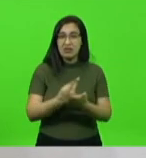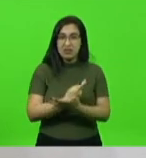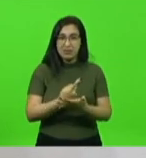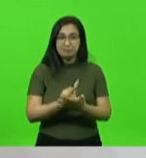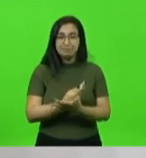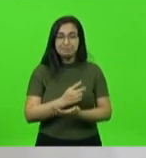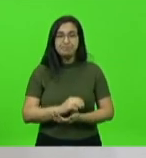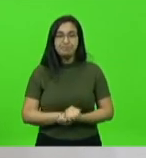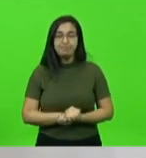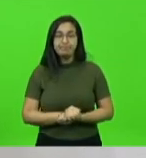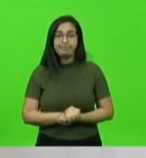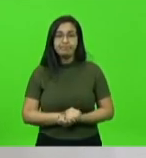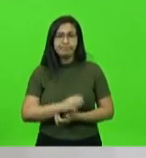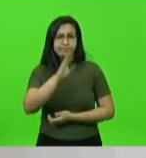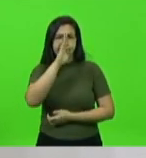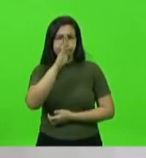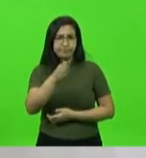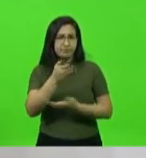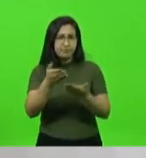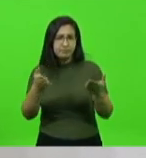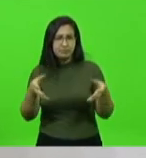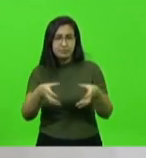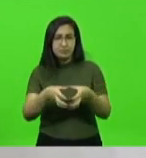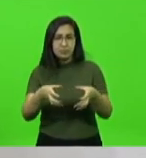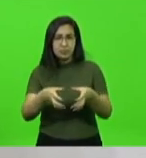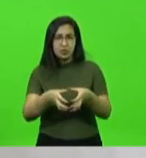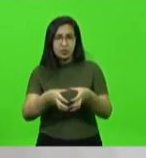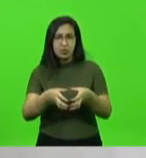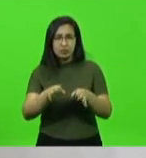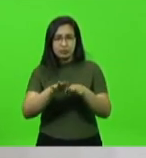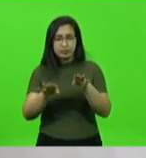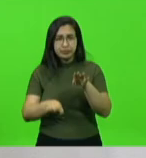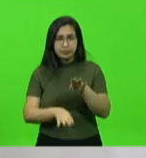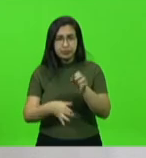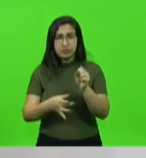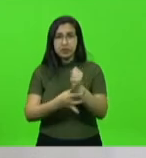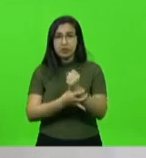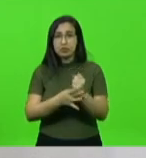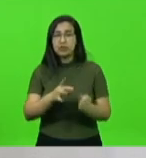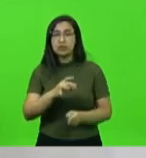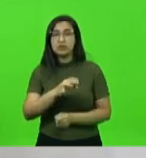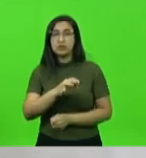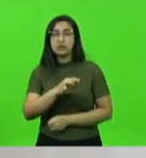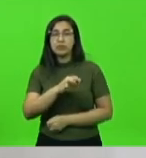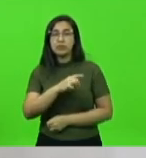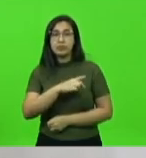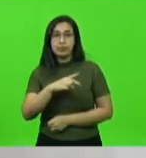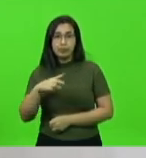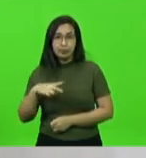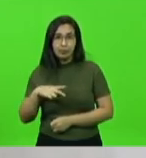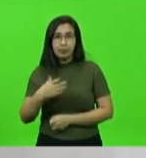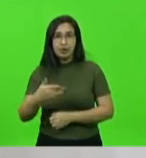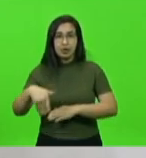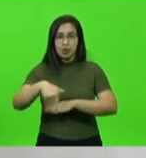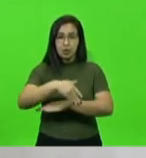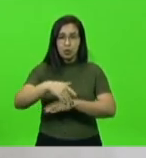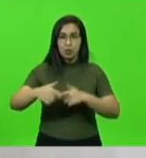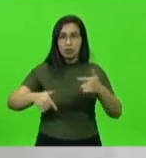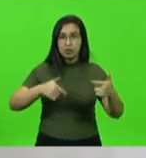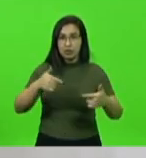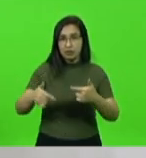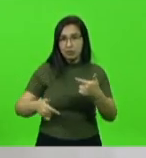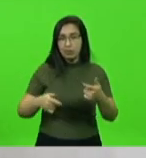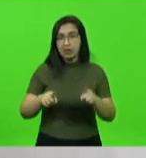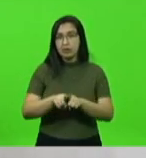Eu falo aqui principalmente para as categorias mais baixas aí da segurança pública, as praças, aos agentes da